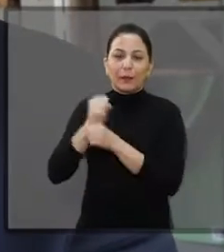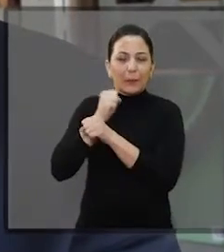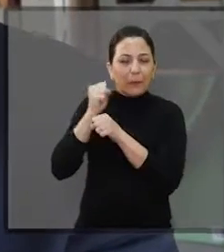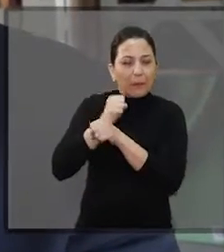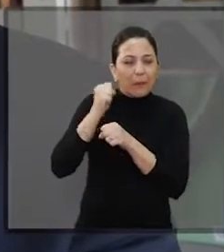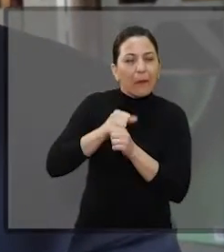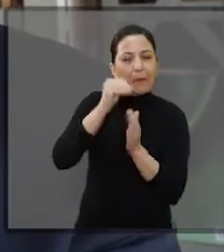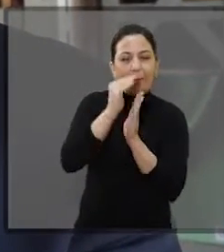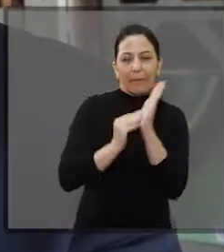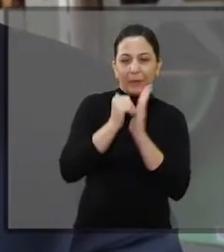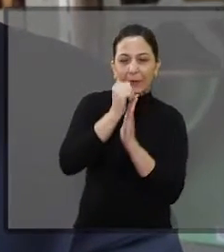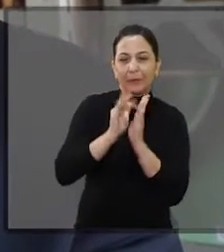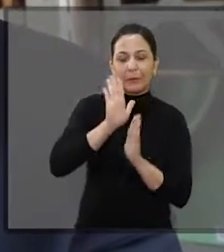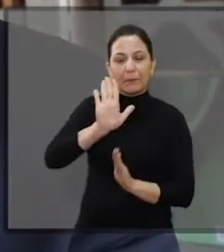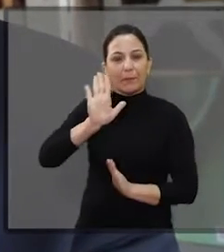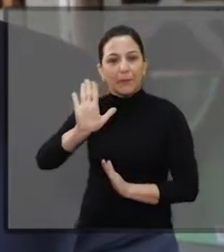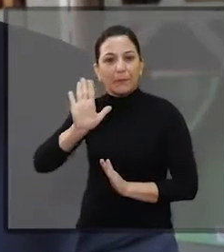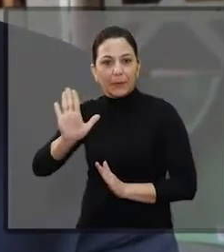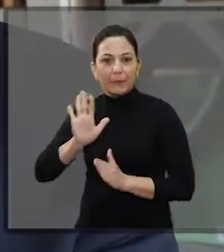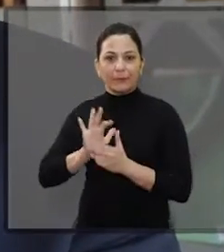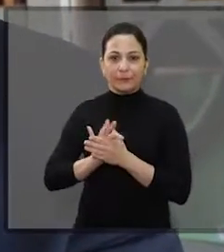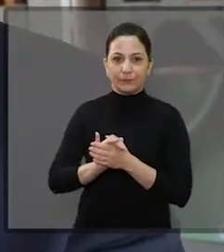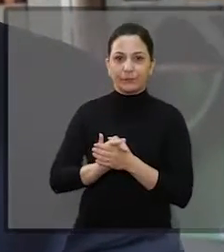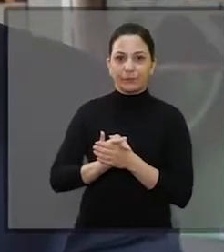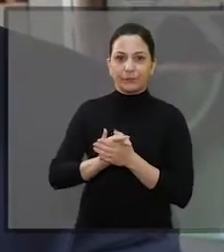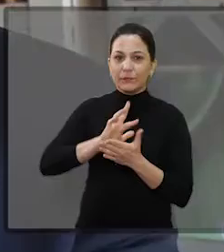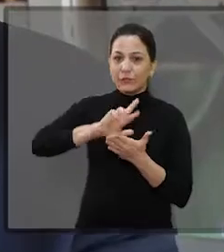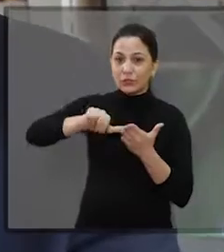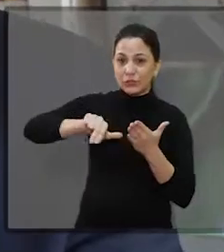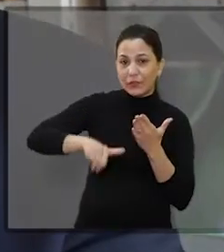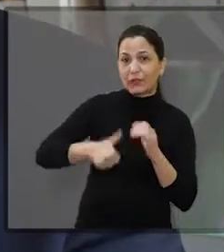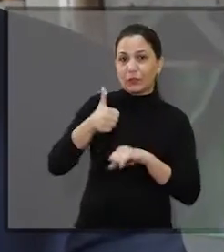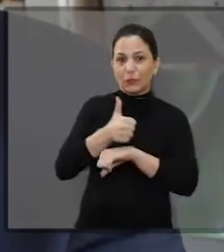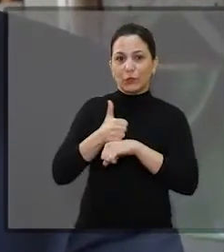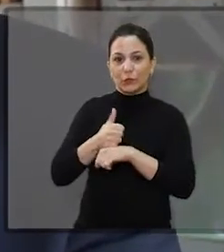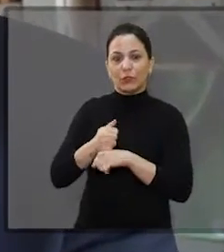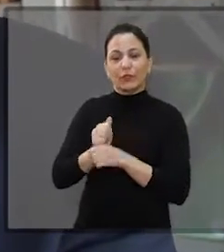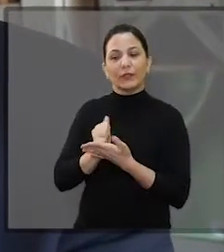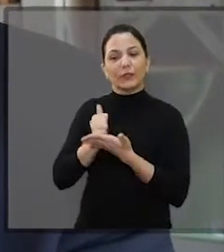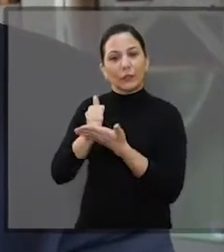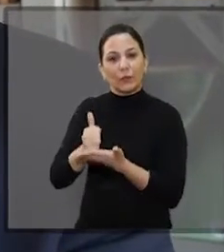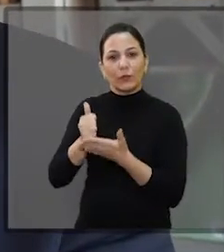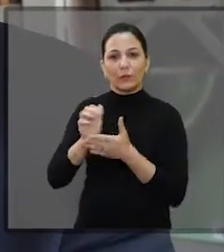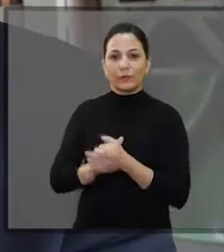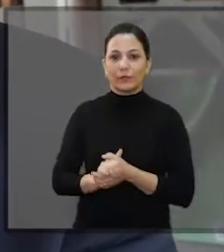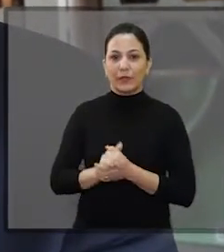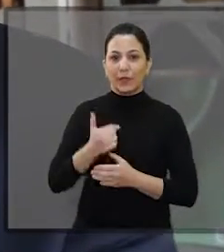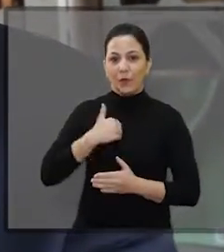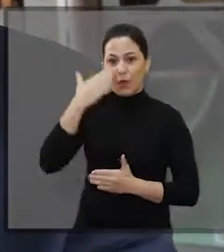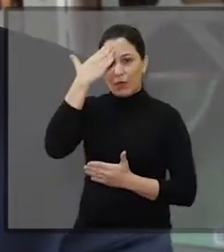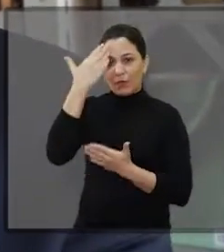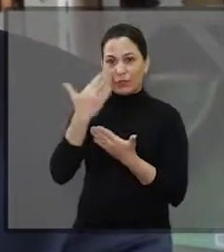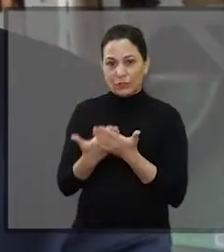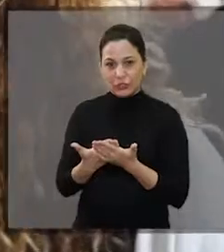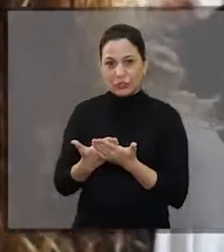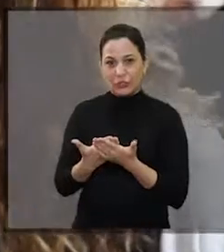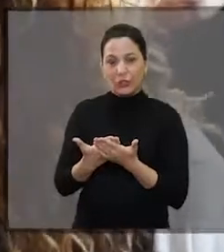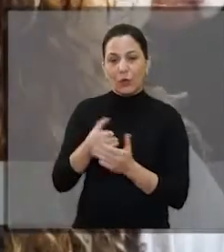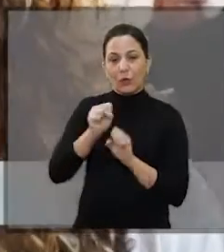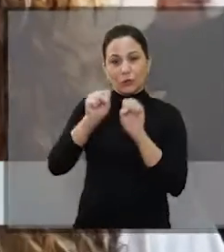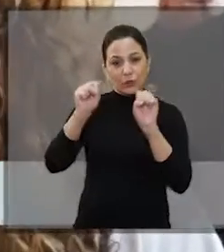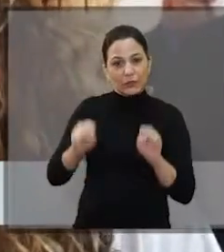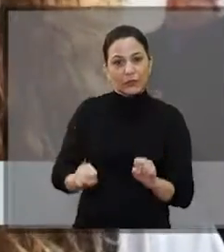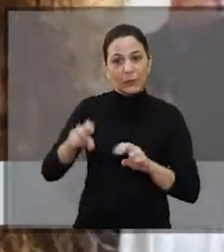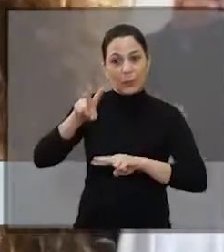Então, a questão de pedreiro, pintor, azulejista. Várias funções que eles estão nos ajudando e muito. Eu